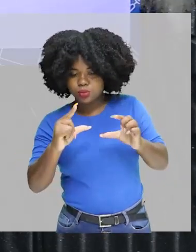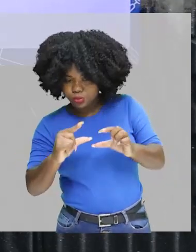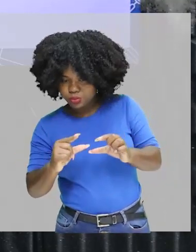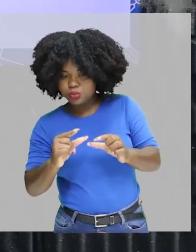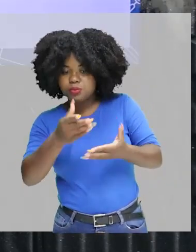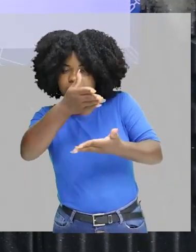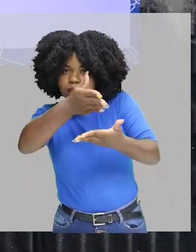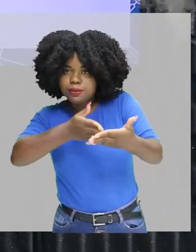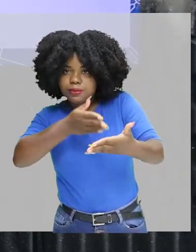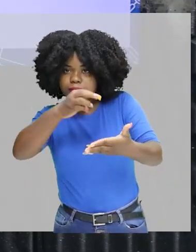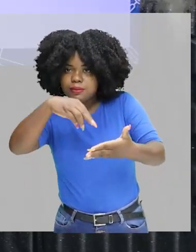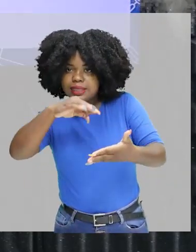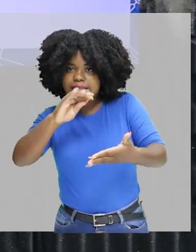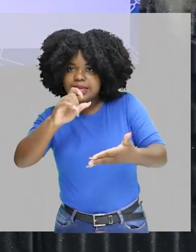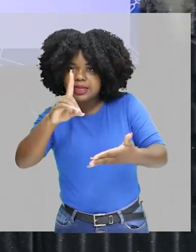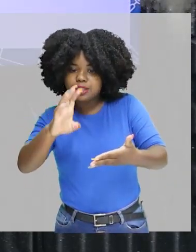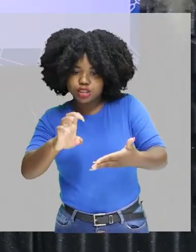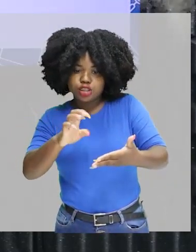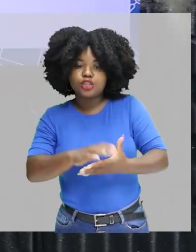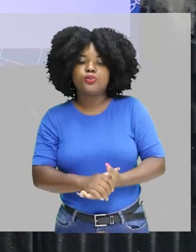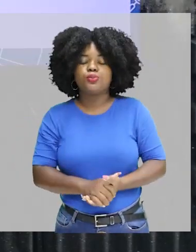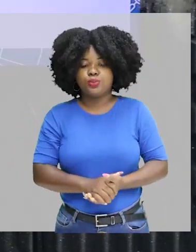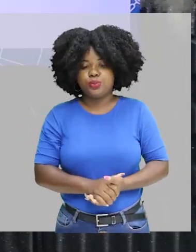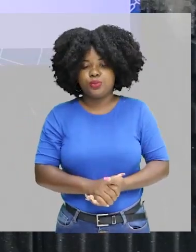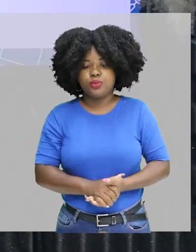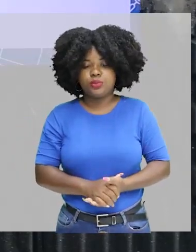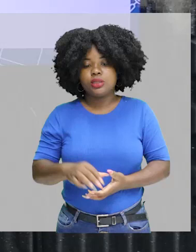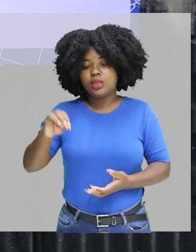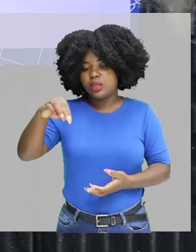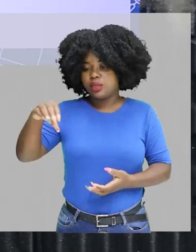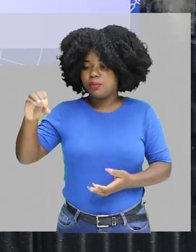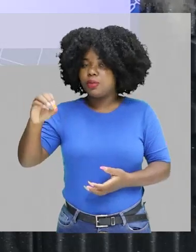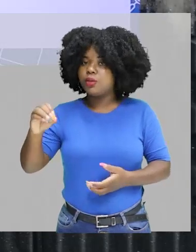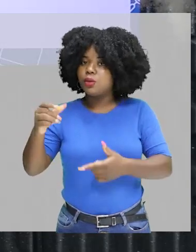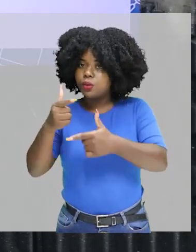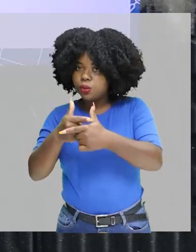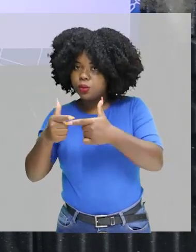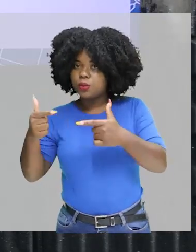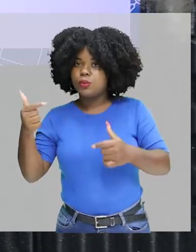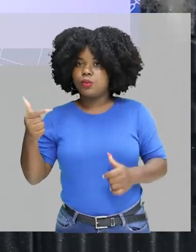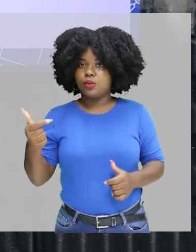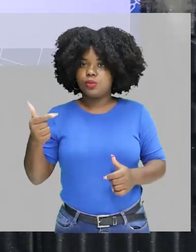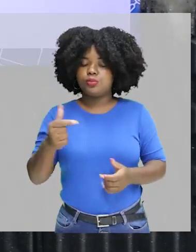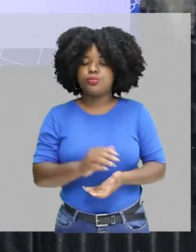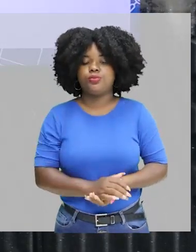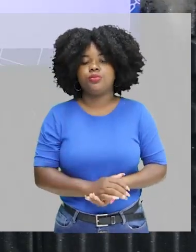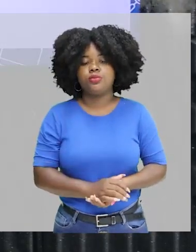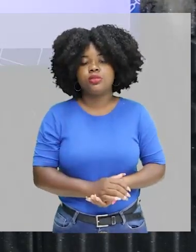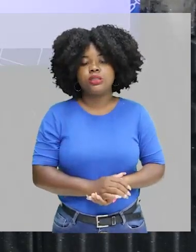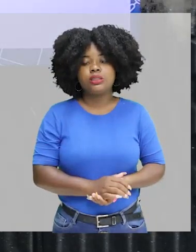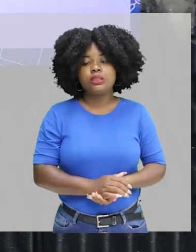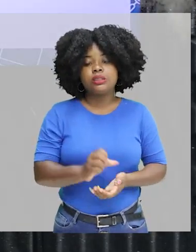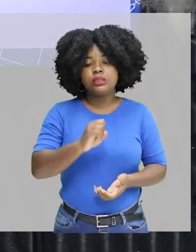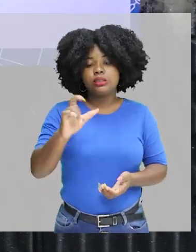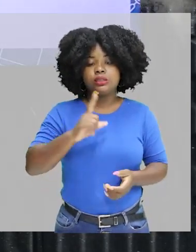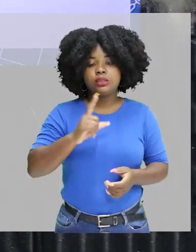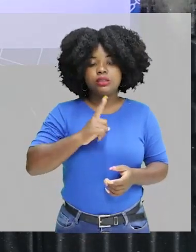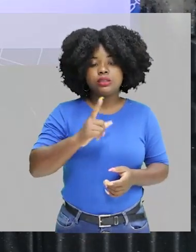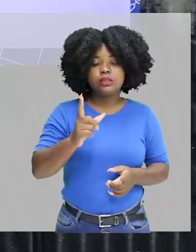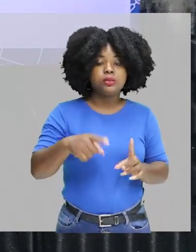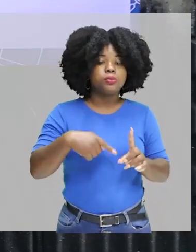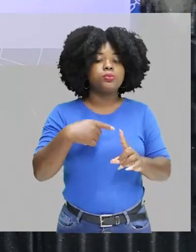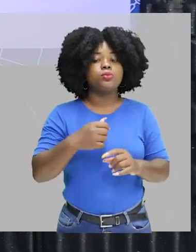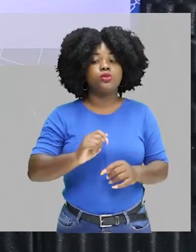metade. Então, vou ter a quantidade inicial dividido por 2, certo? Se tivermos mais uma meia-vida,